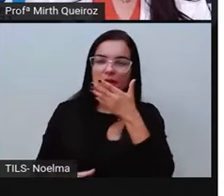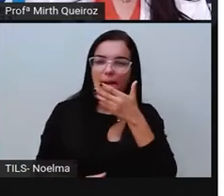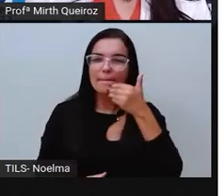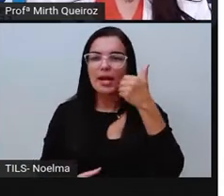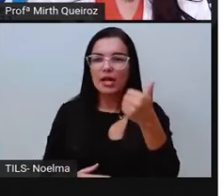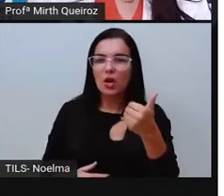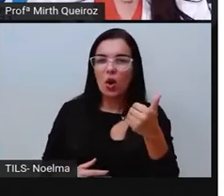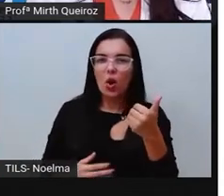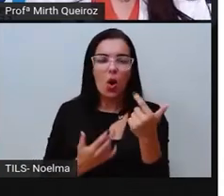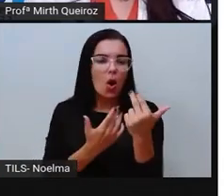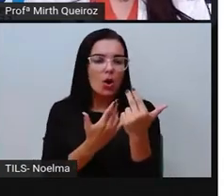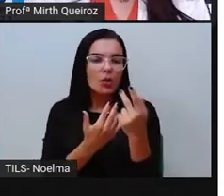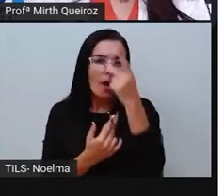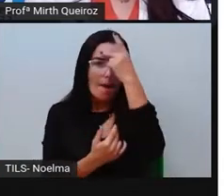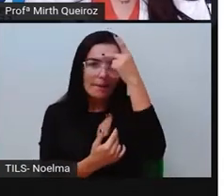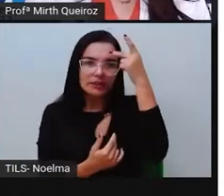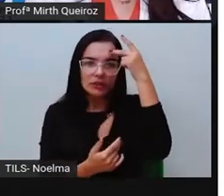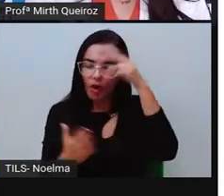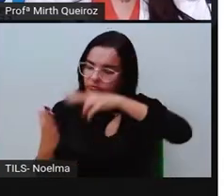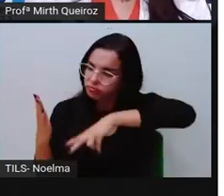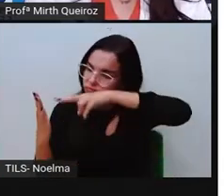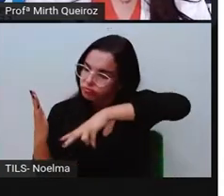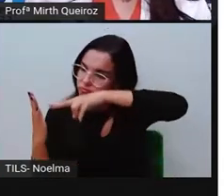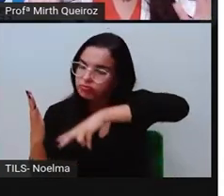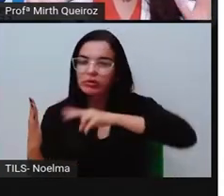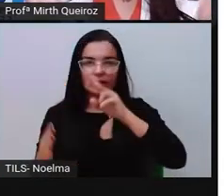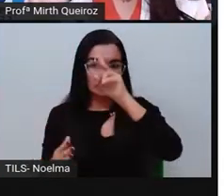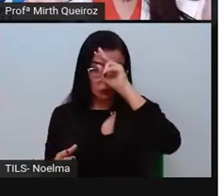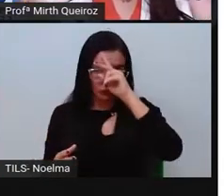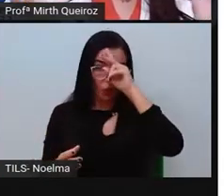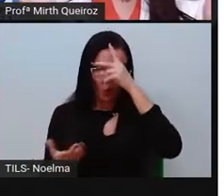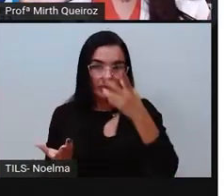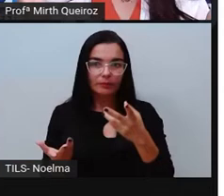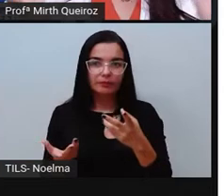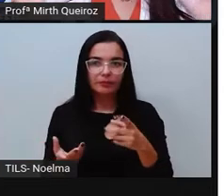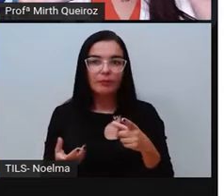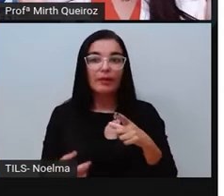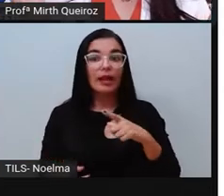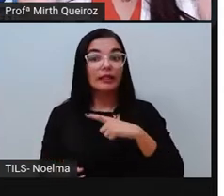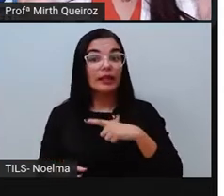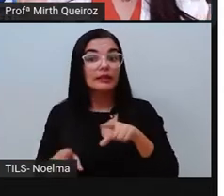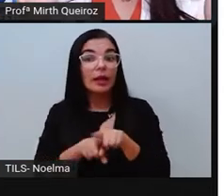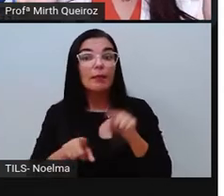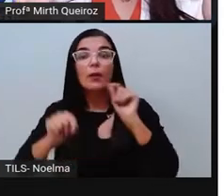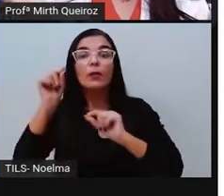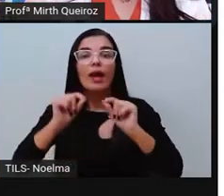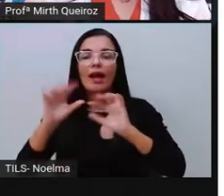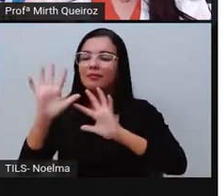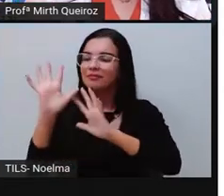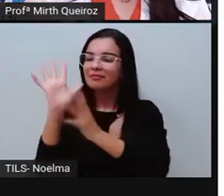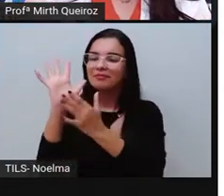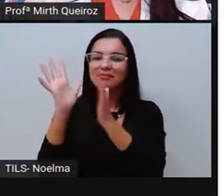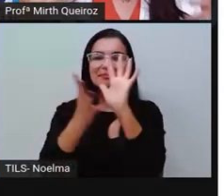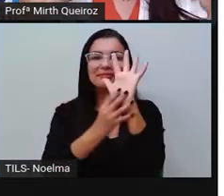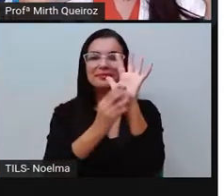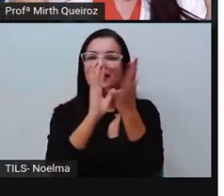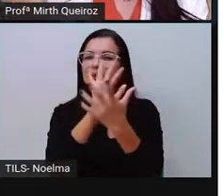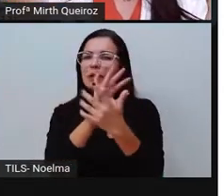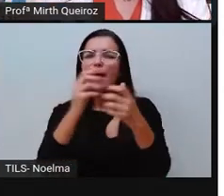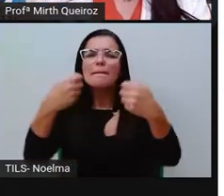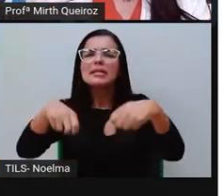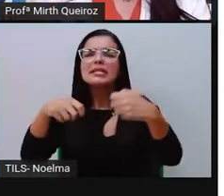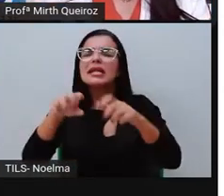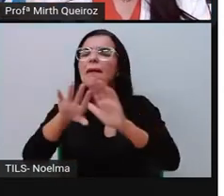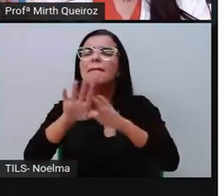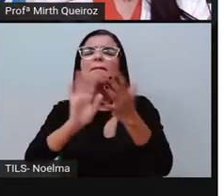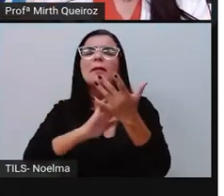fosse o narrador da história. Nós vamos precisar também, ó, das nossas mãos. Pra que